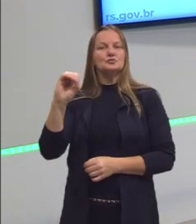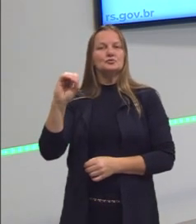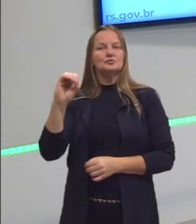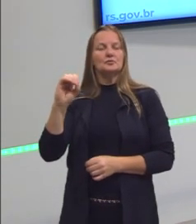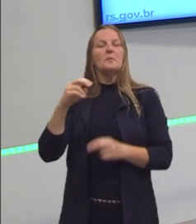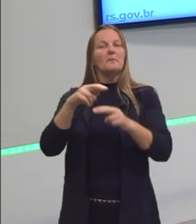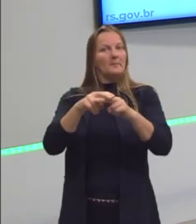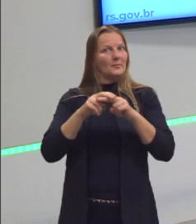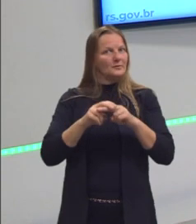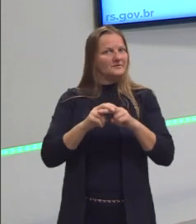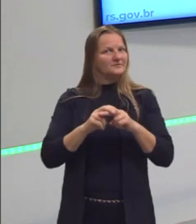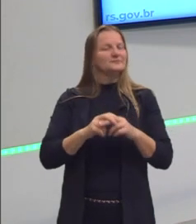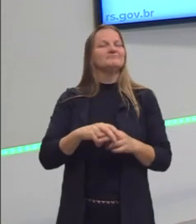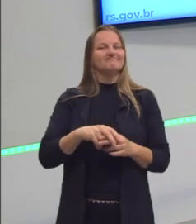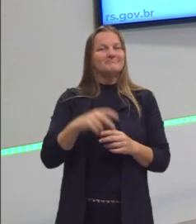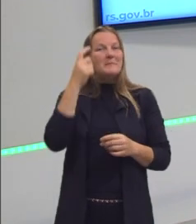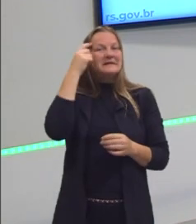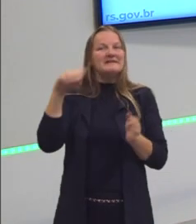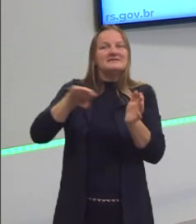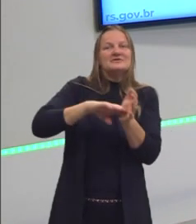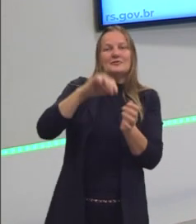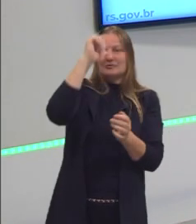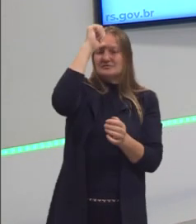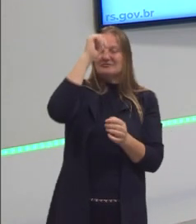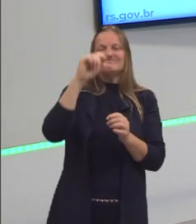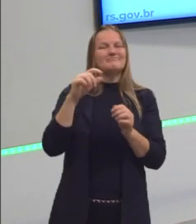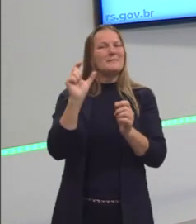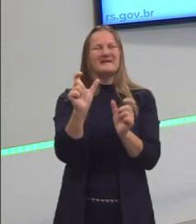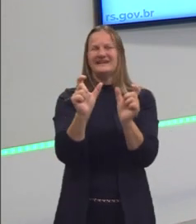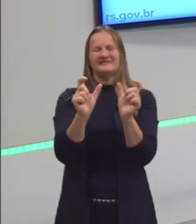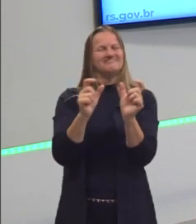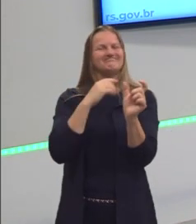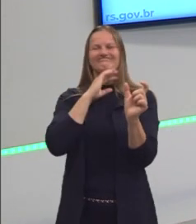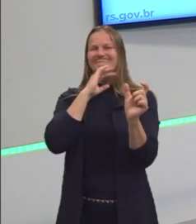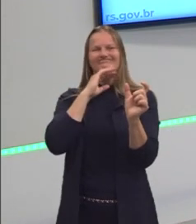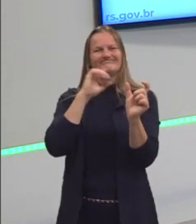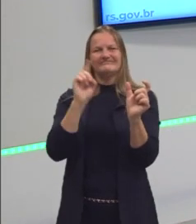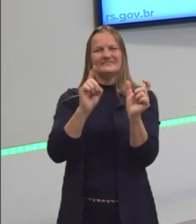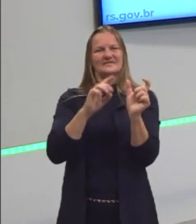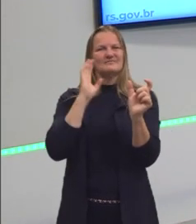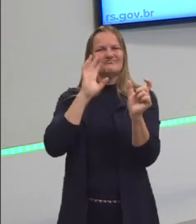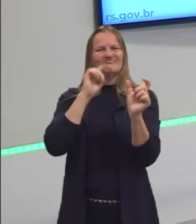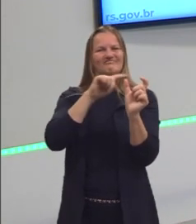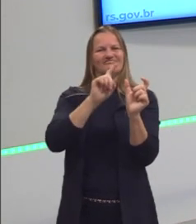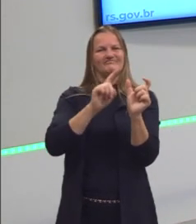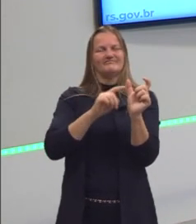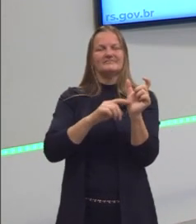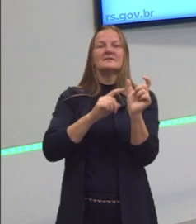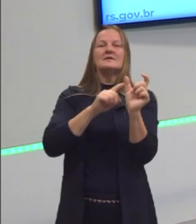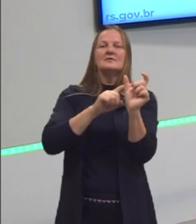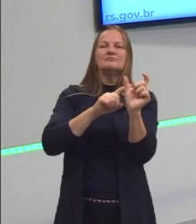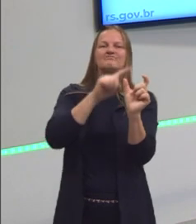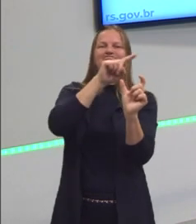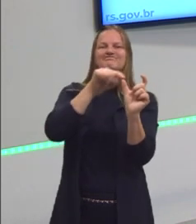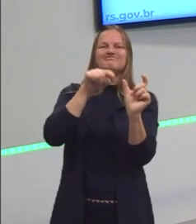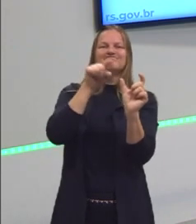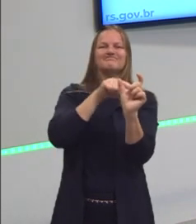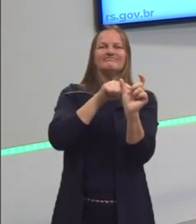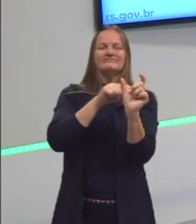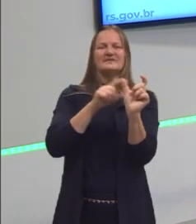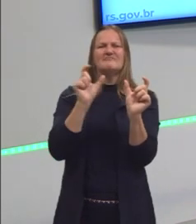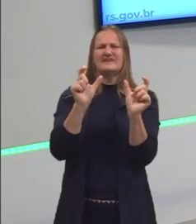por isso. E a gente sabe que essa palavra, hoje em dia, ela está carregada de um significado muito